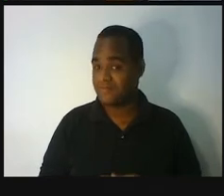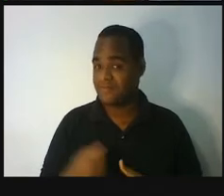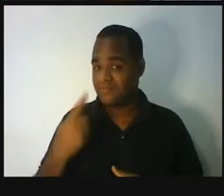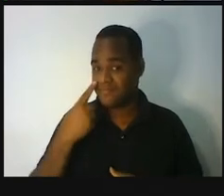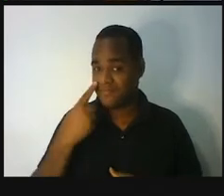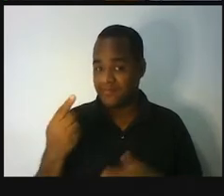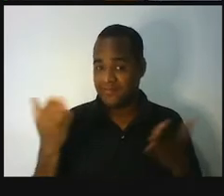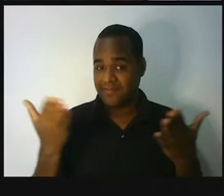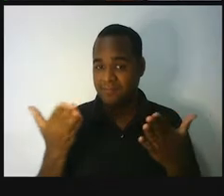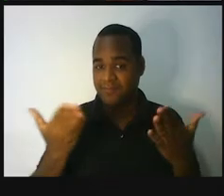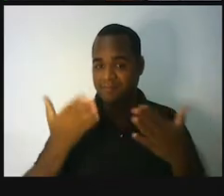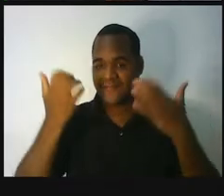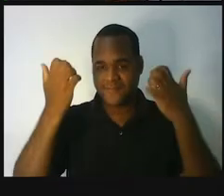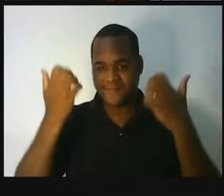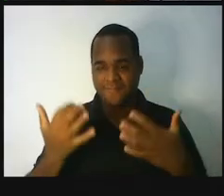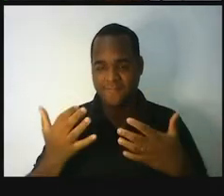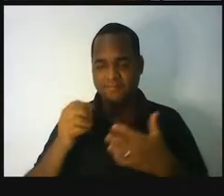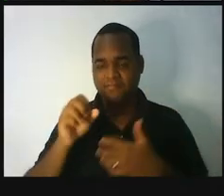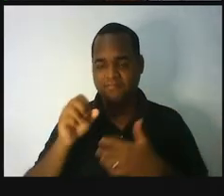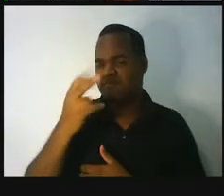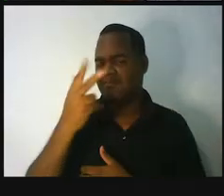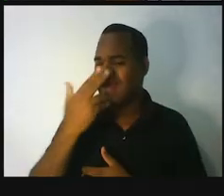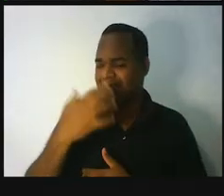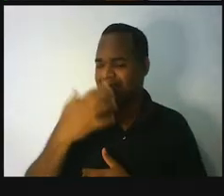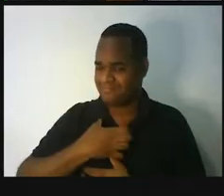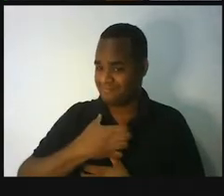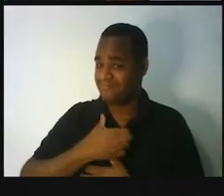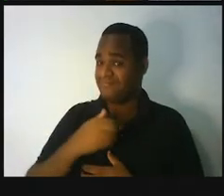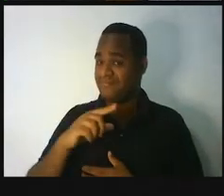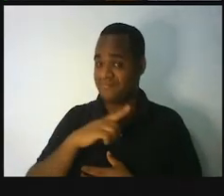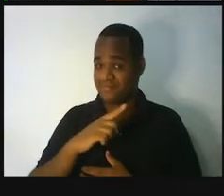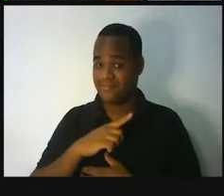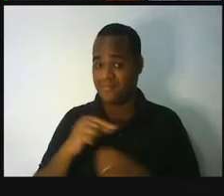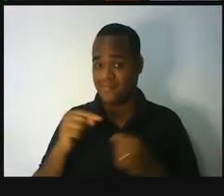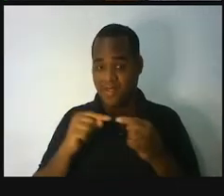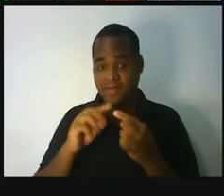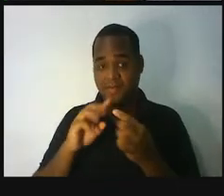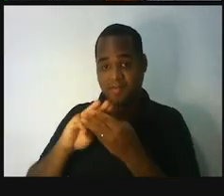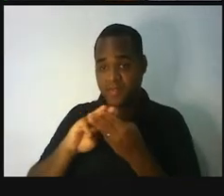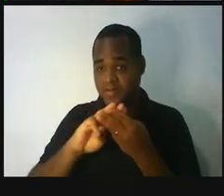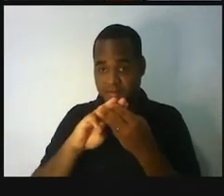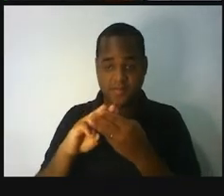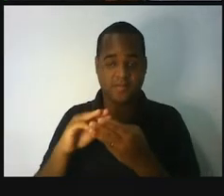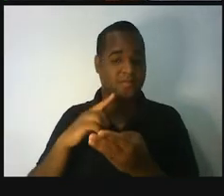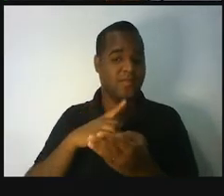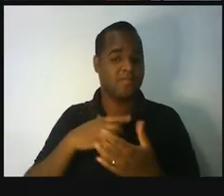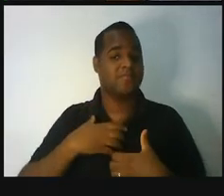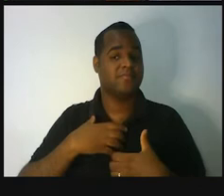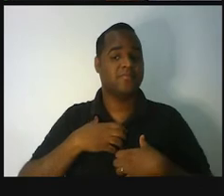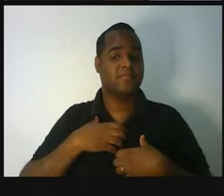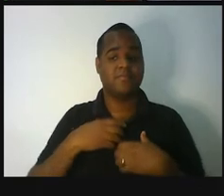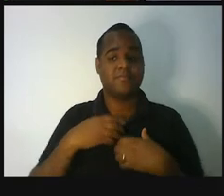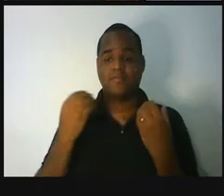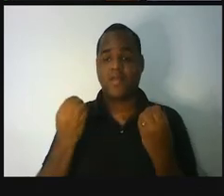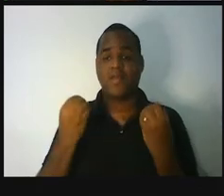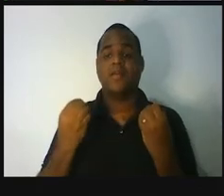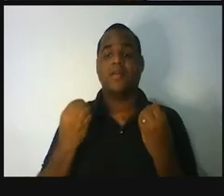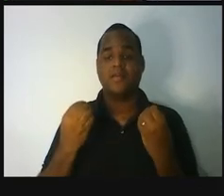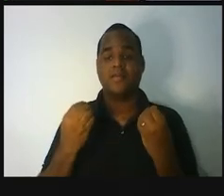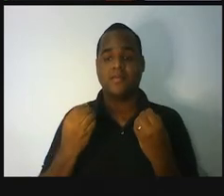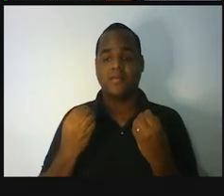Agora, será que faz sentido, né? Será que a matemática faz sentido agora? Pra que matemática?